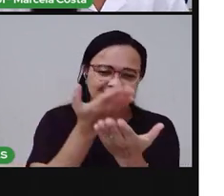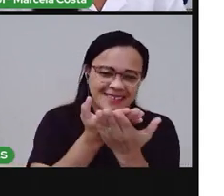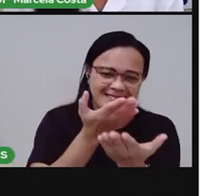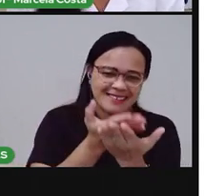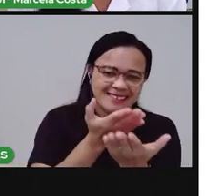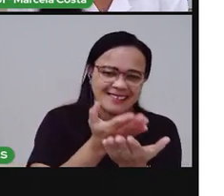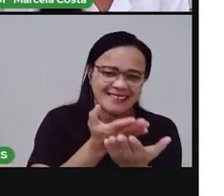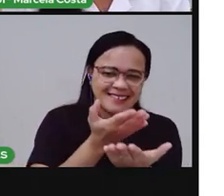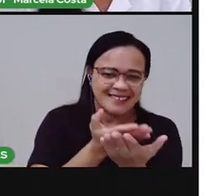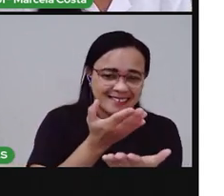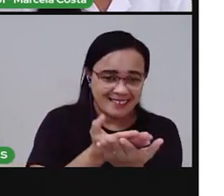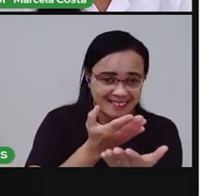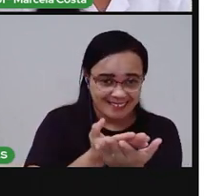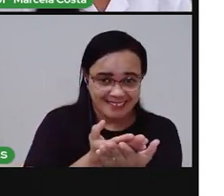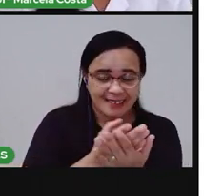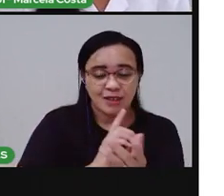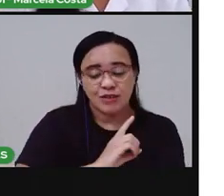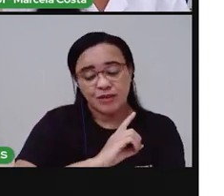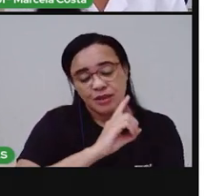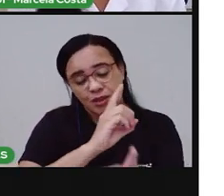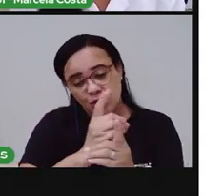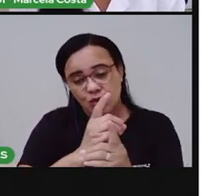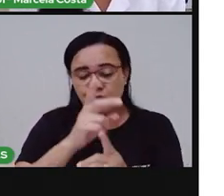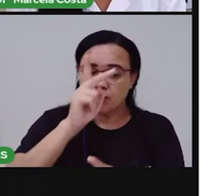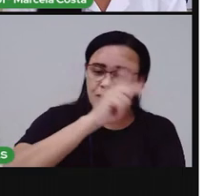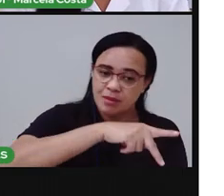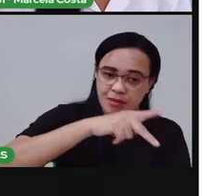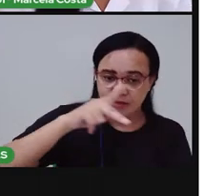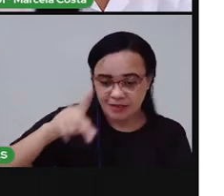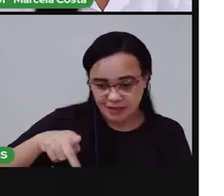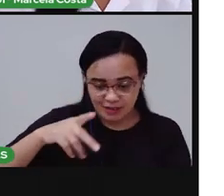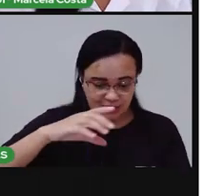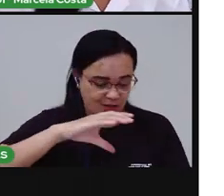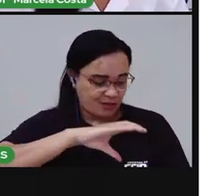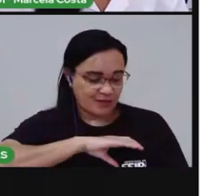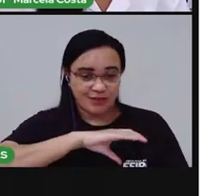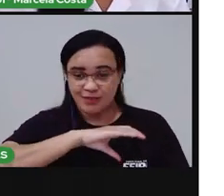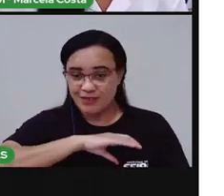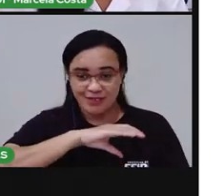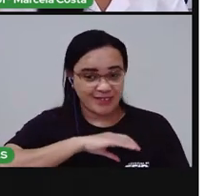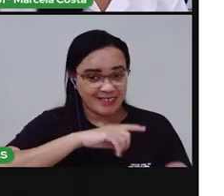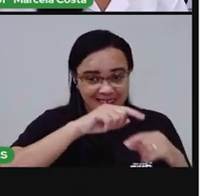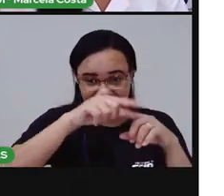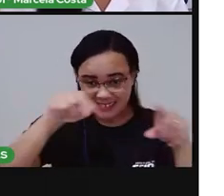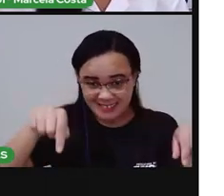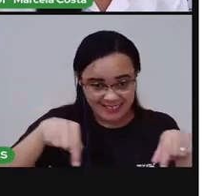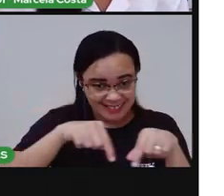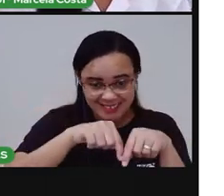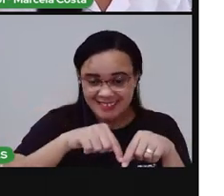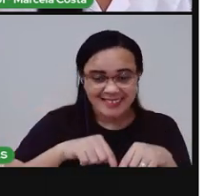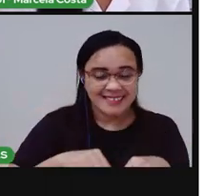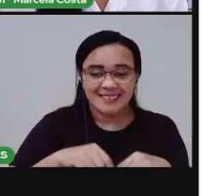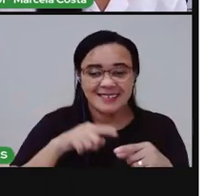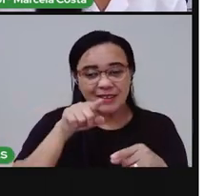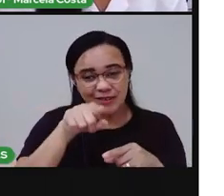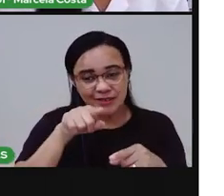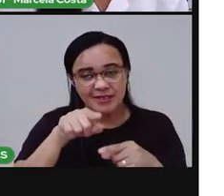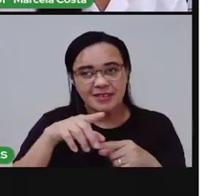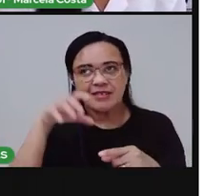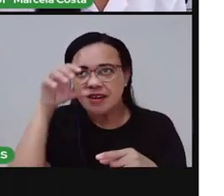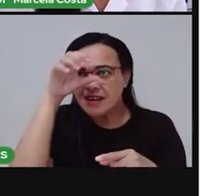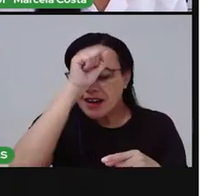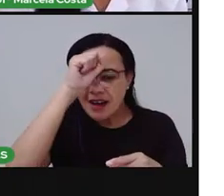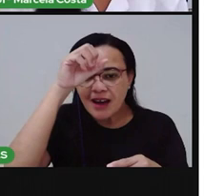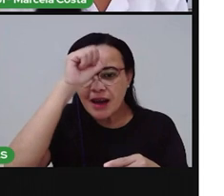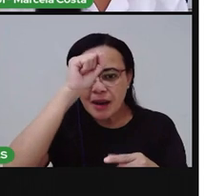Lá onde você encontra a sua professora, os colegas de turma, onde você vai pra aprender,